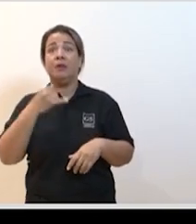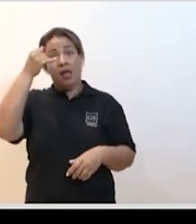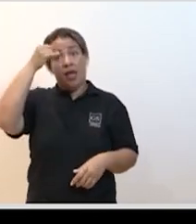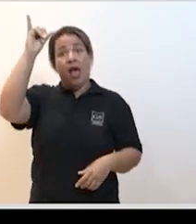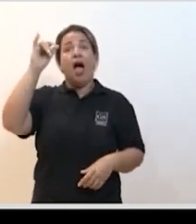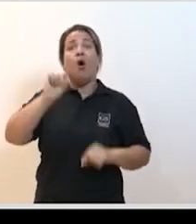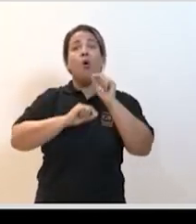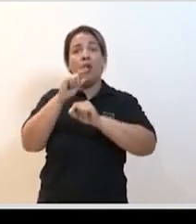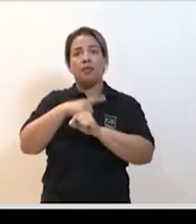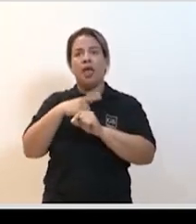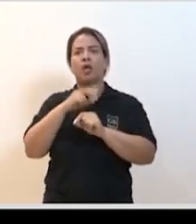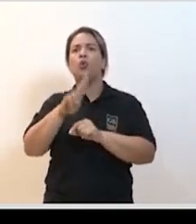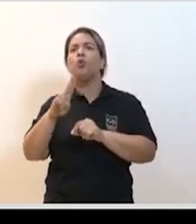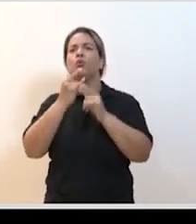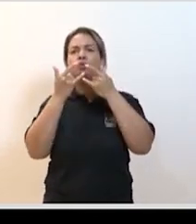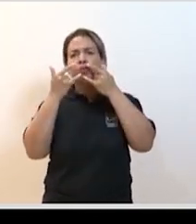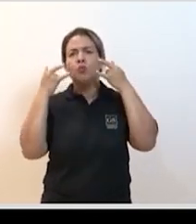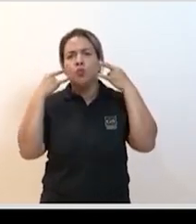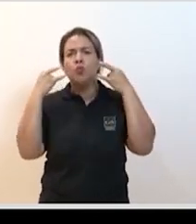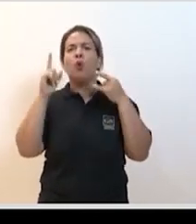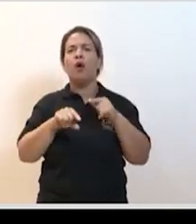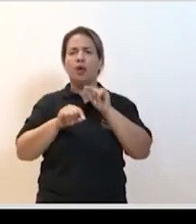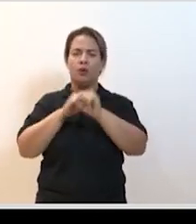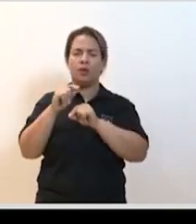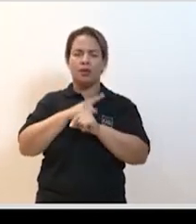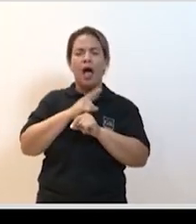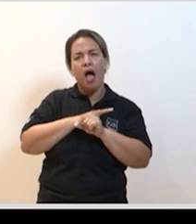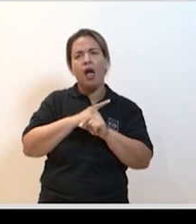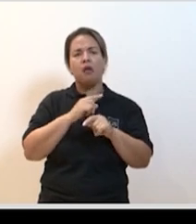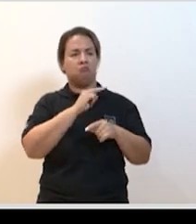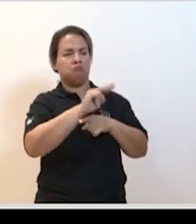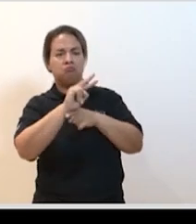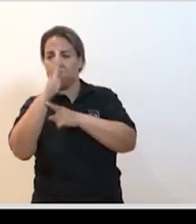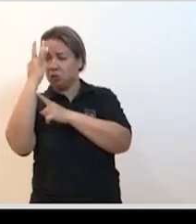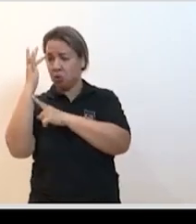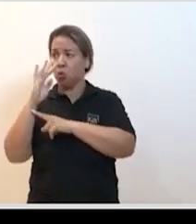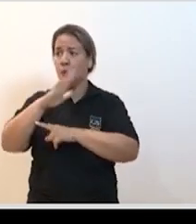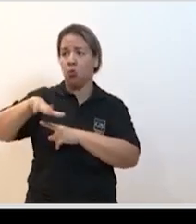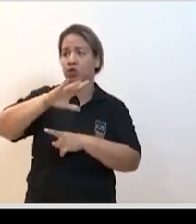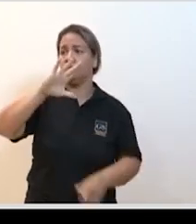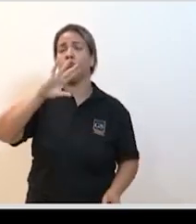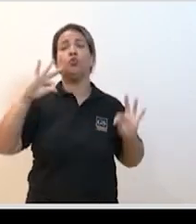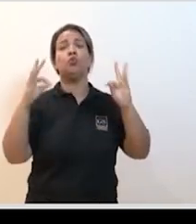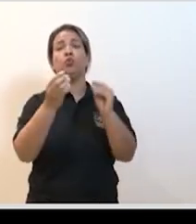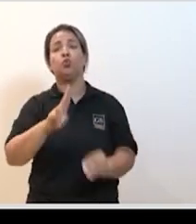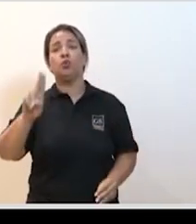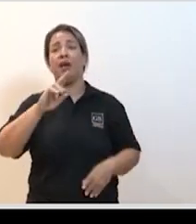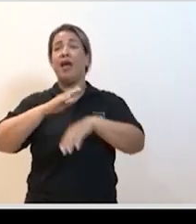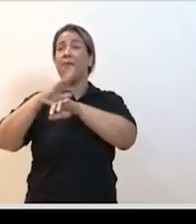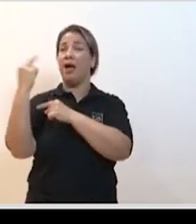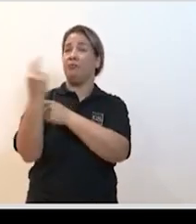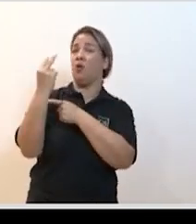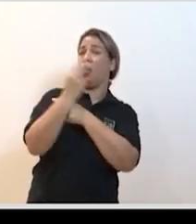que se faz em uso de máscara atualmente o uso de máscara difuso uso de máscara para a população em geral é muito mais para proteger